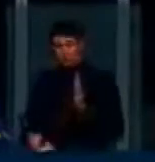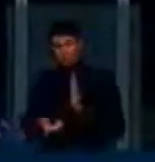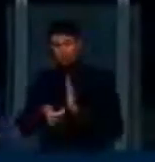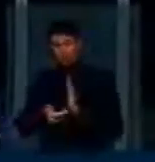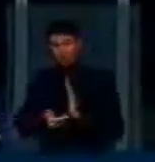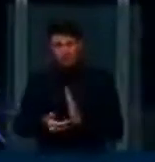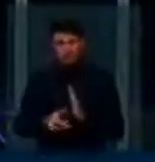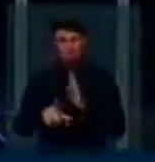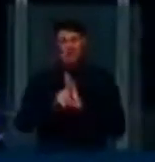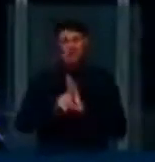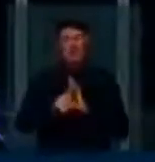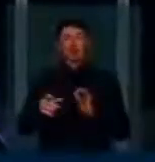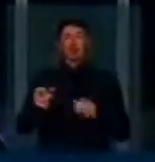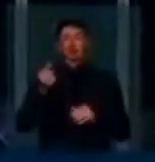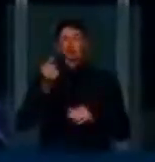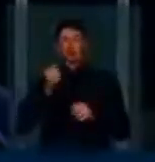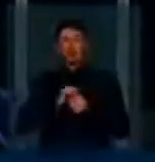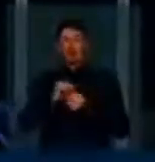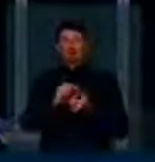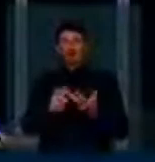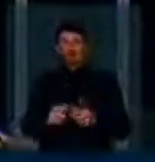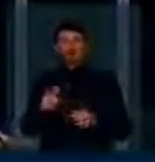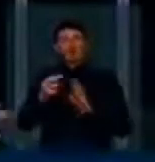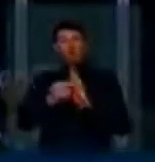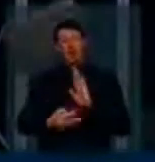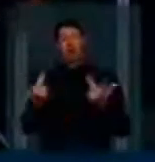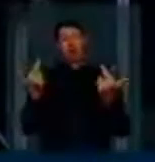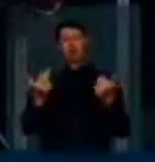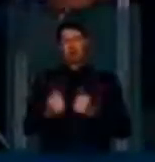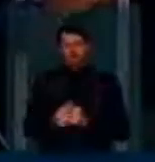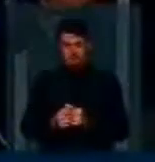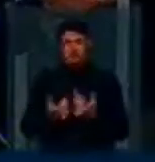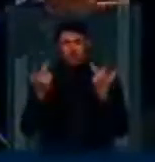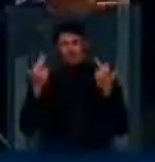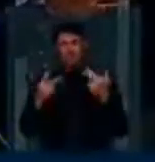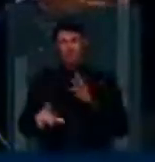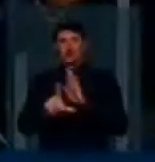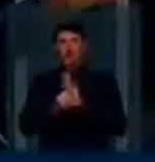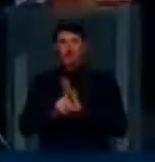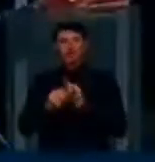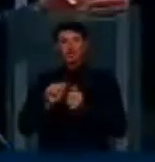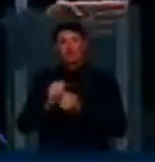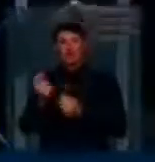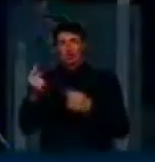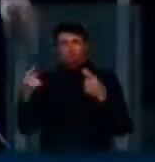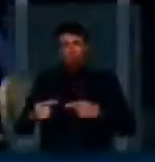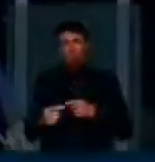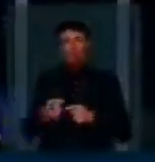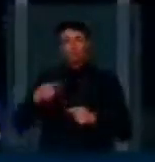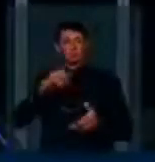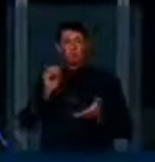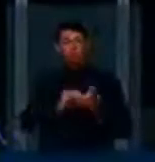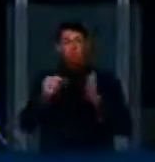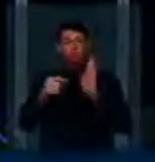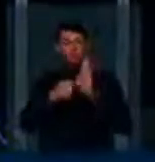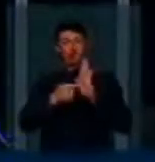dinheiro. Nós garantimos a mesma regra, a mesma regra que está na lei de lavagem, de combate à lavagem de dinheiro, nós colocamos aqui o acesso